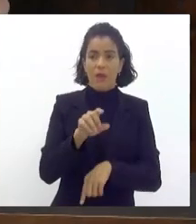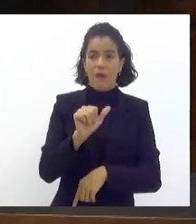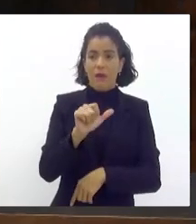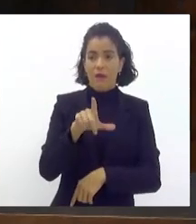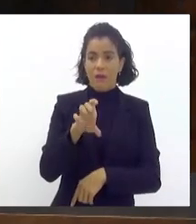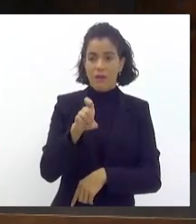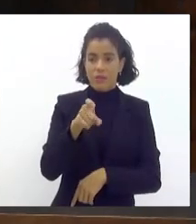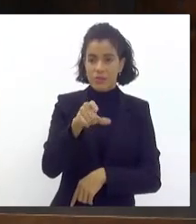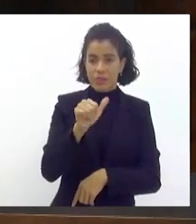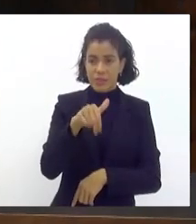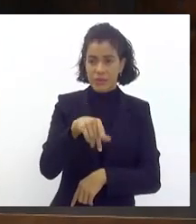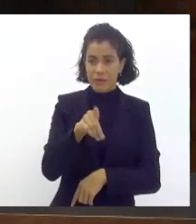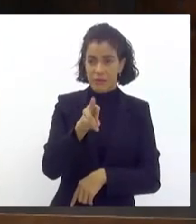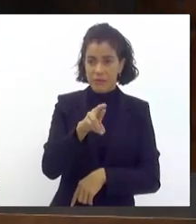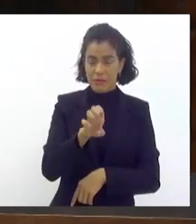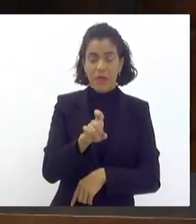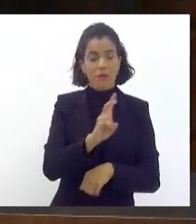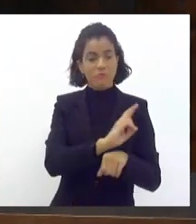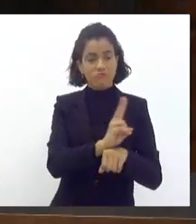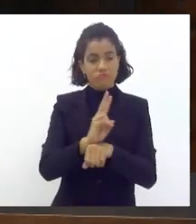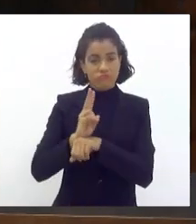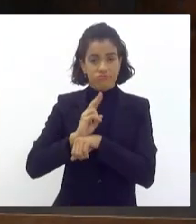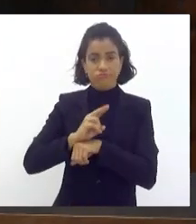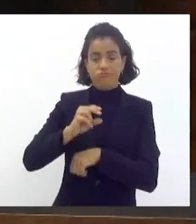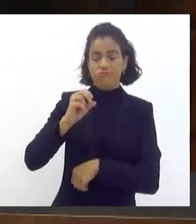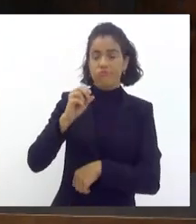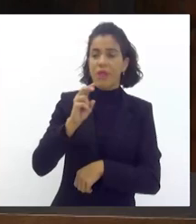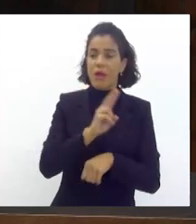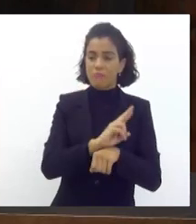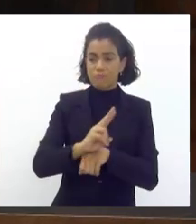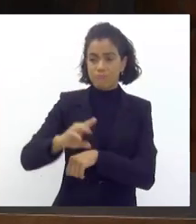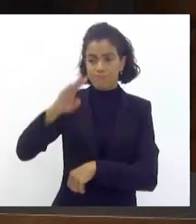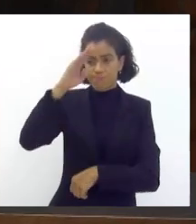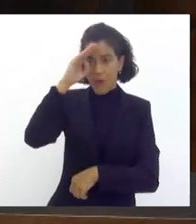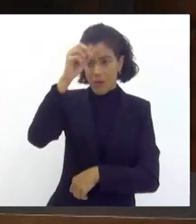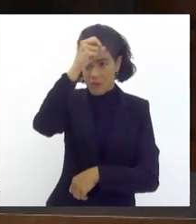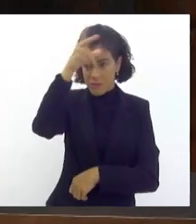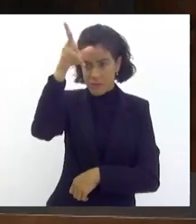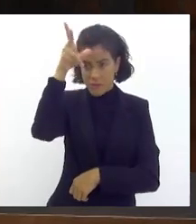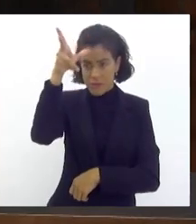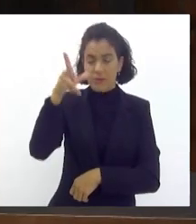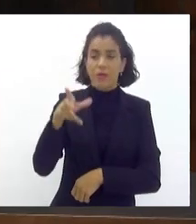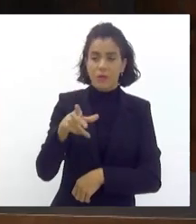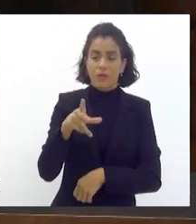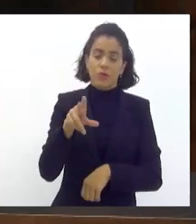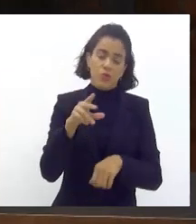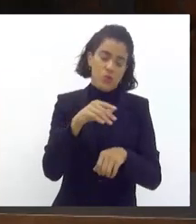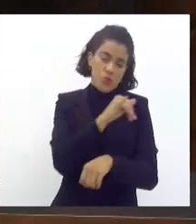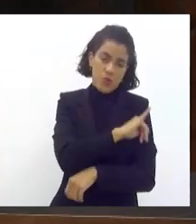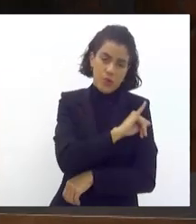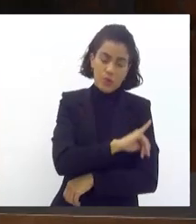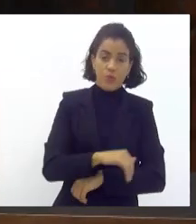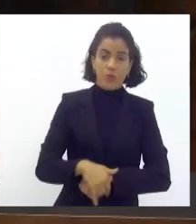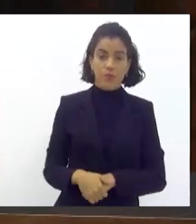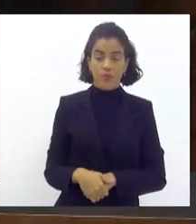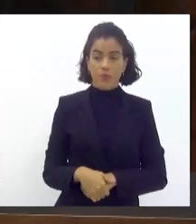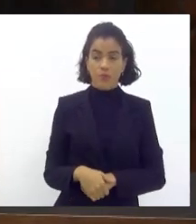o nosso comandante, inspetor-geral da Guarda Municipal do Rio de Janeiro, a quem eu agradeço também a todo o comando da guarda.